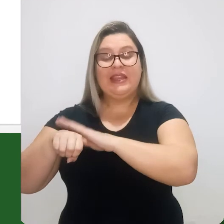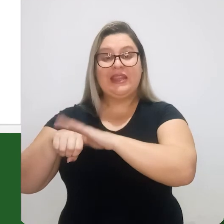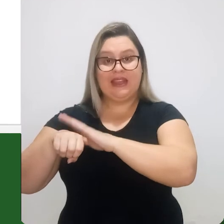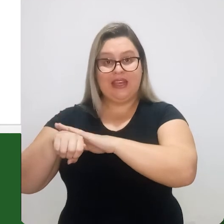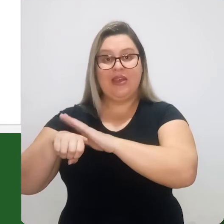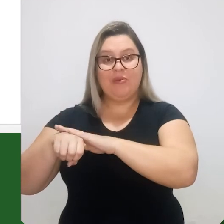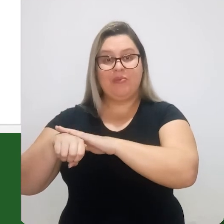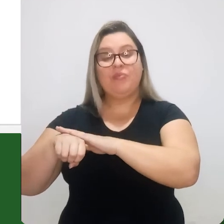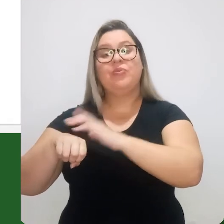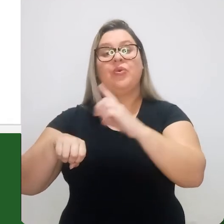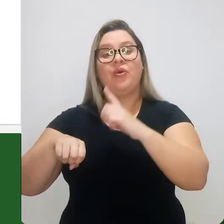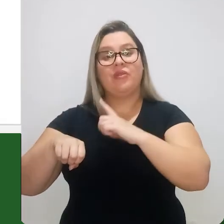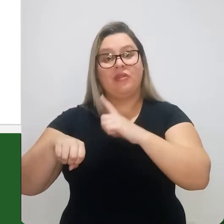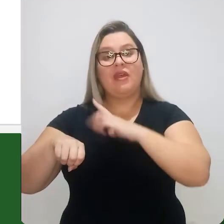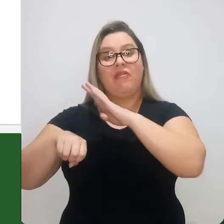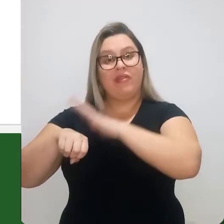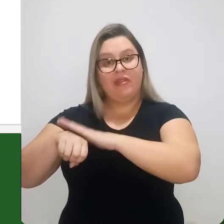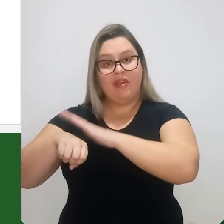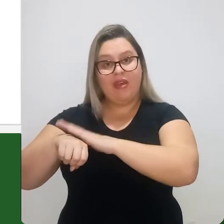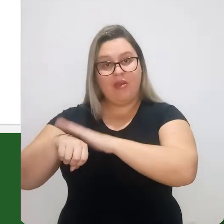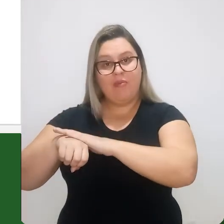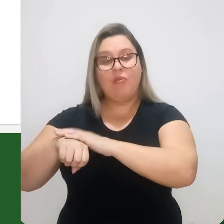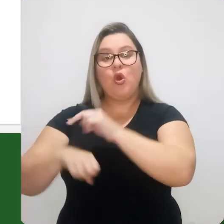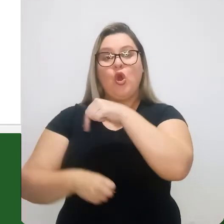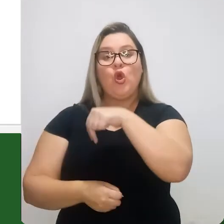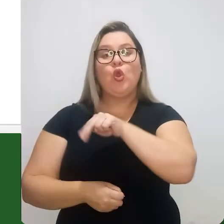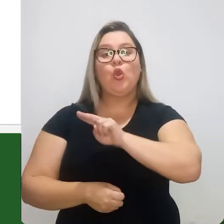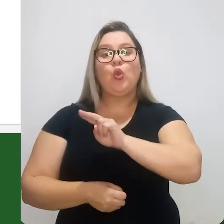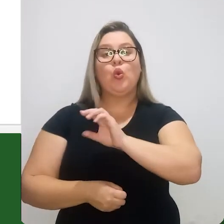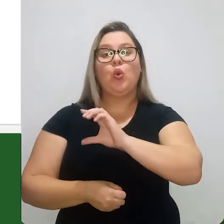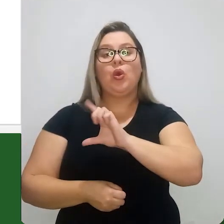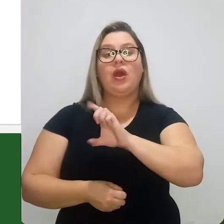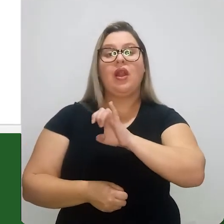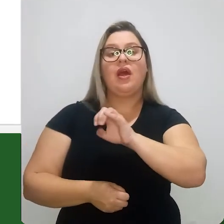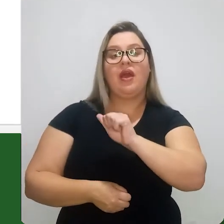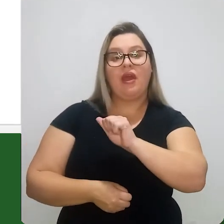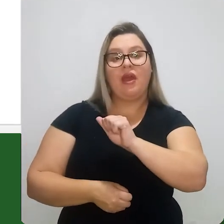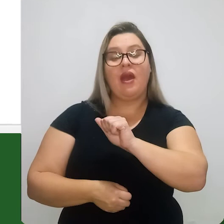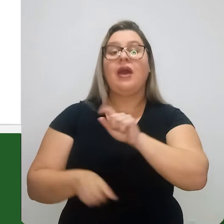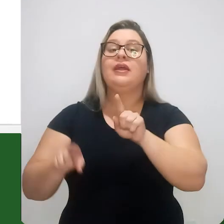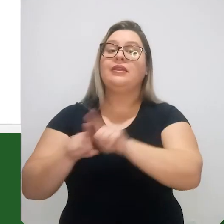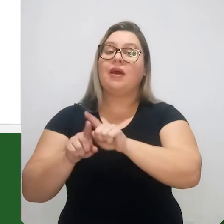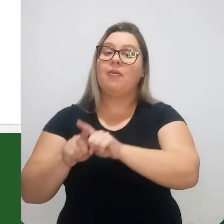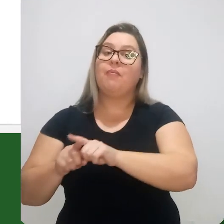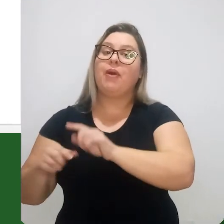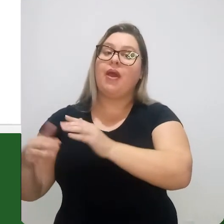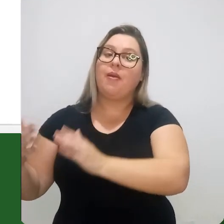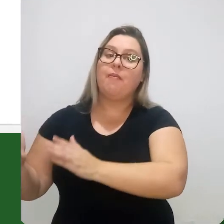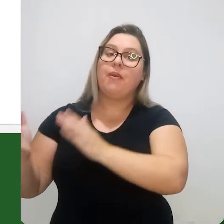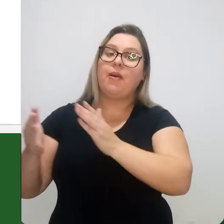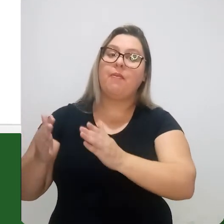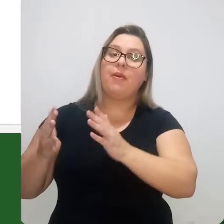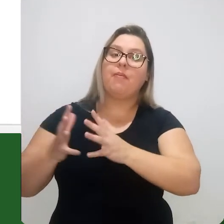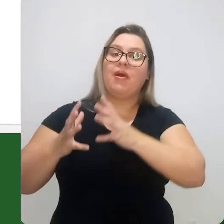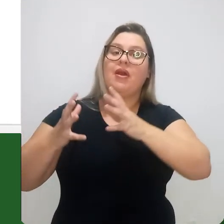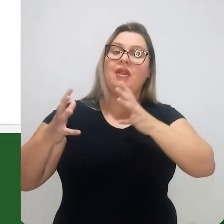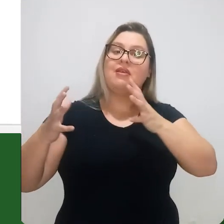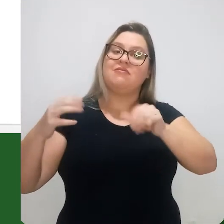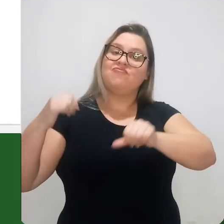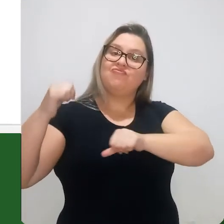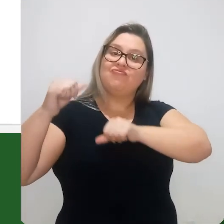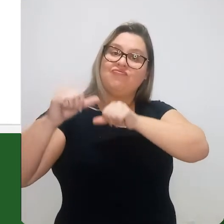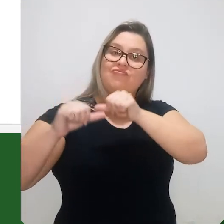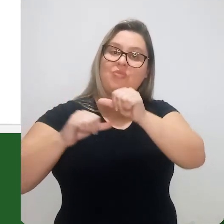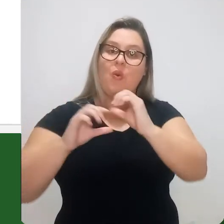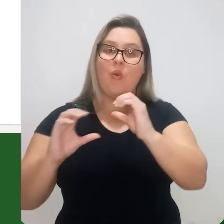a nova fase, ela nucleia e nós vamos ter um tempo também no qual esta nova fase irá crescer até se